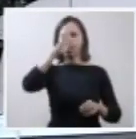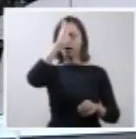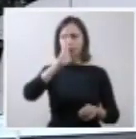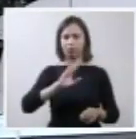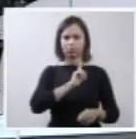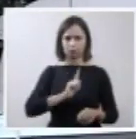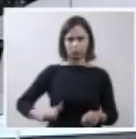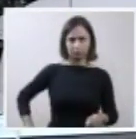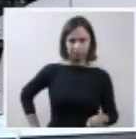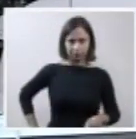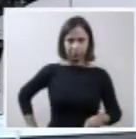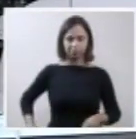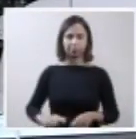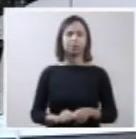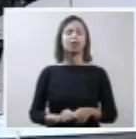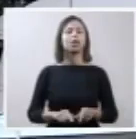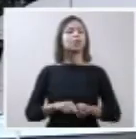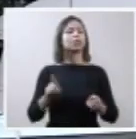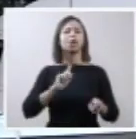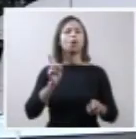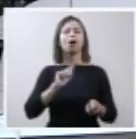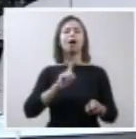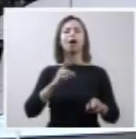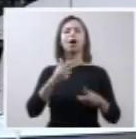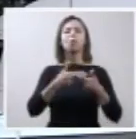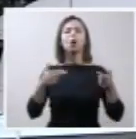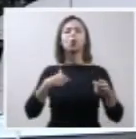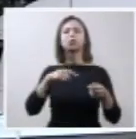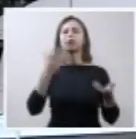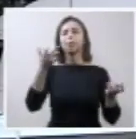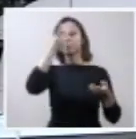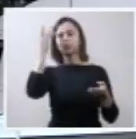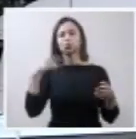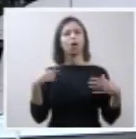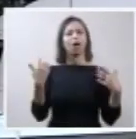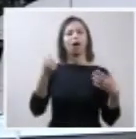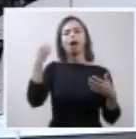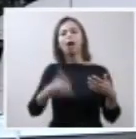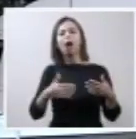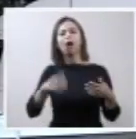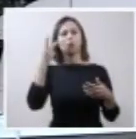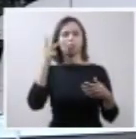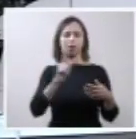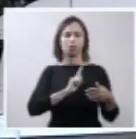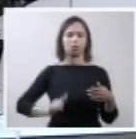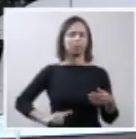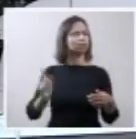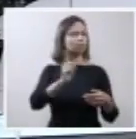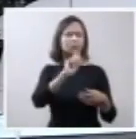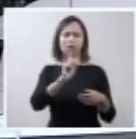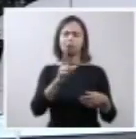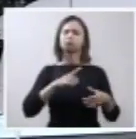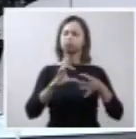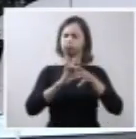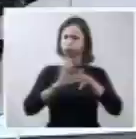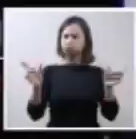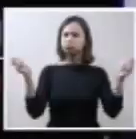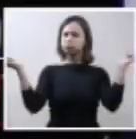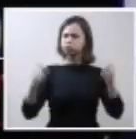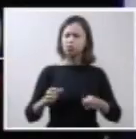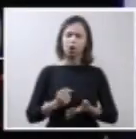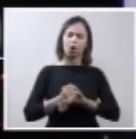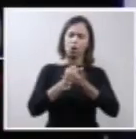Esse não é um recurso diagnóstico inacessível ou mesmo caro para o sistema público, que tem plena possibilidade de